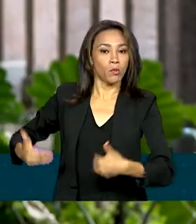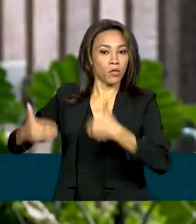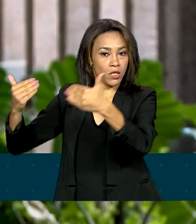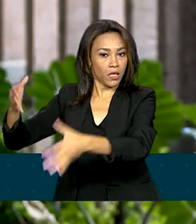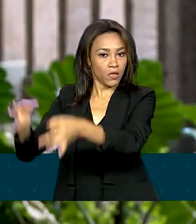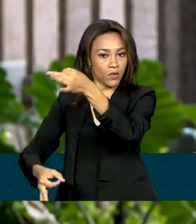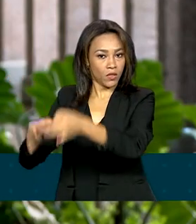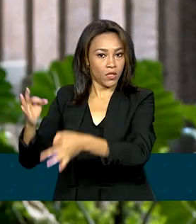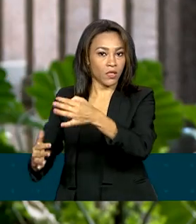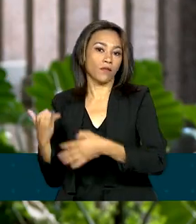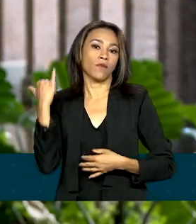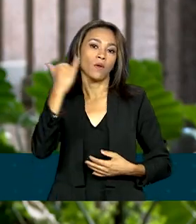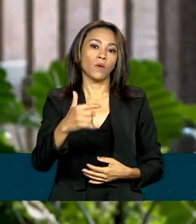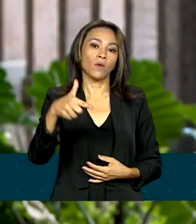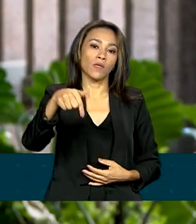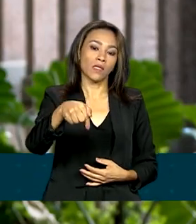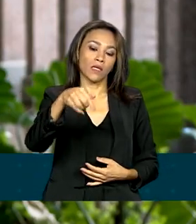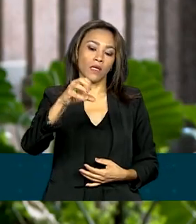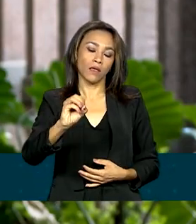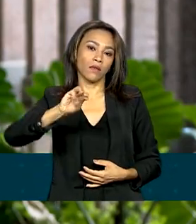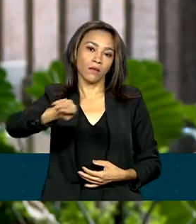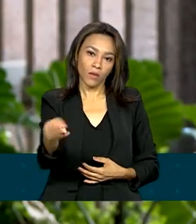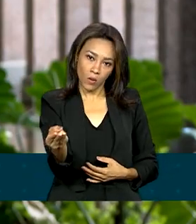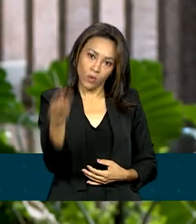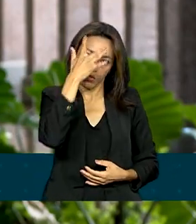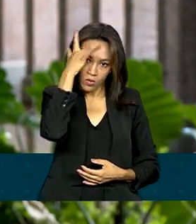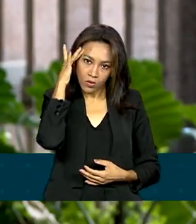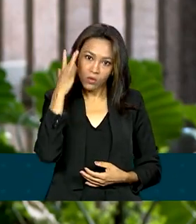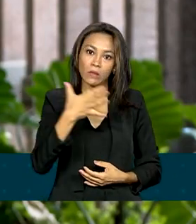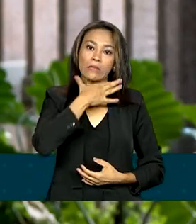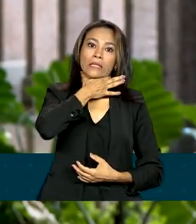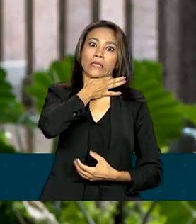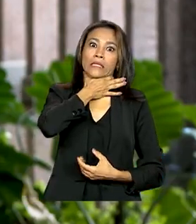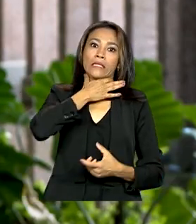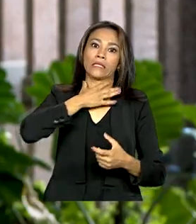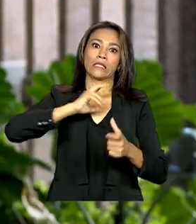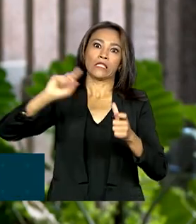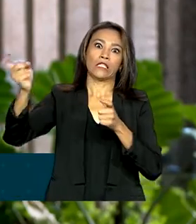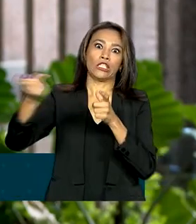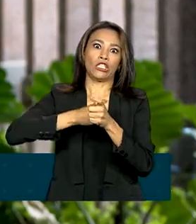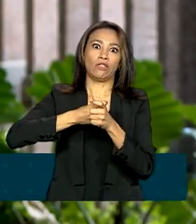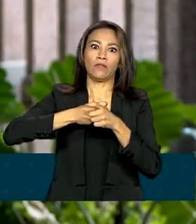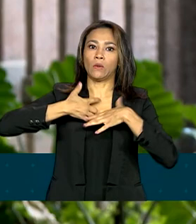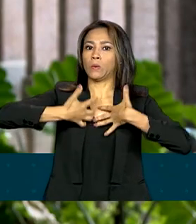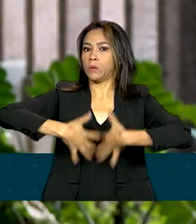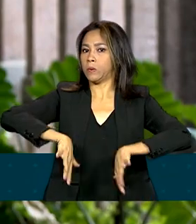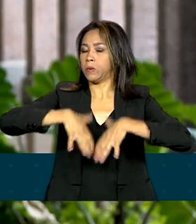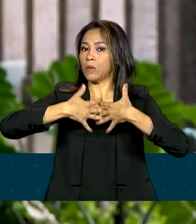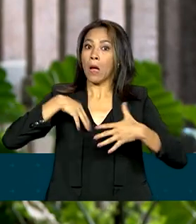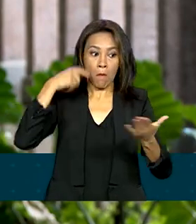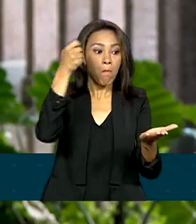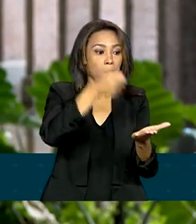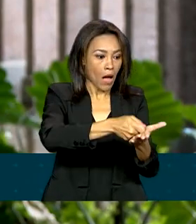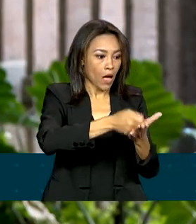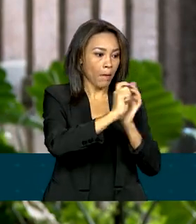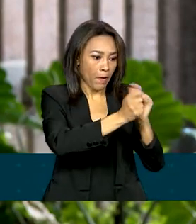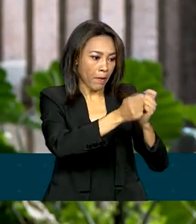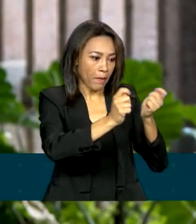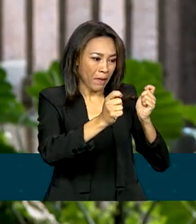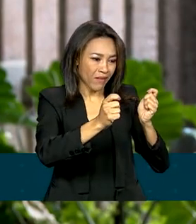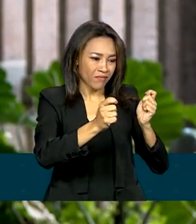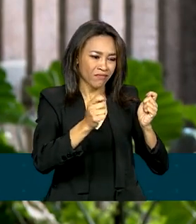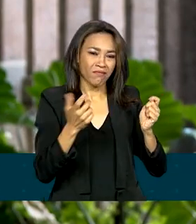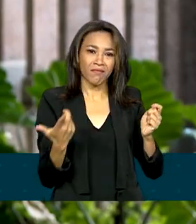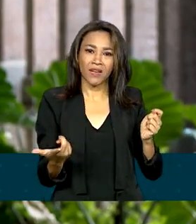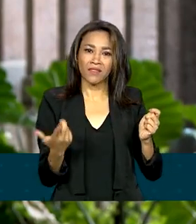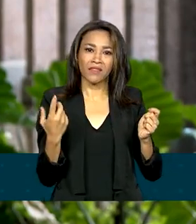70 milhões de brasileiros estão superendividados. Ou seja, são aqueles que ao pagar as suas contas ficam com